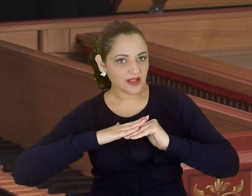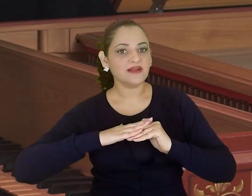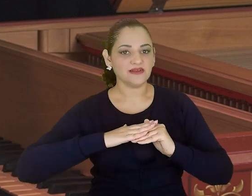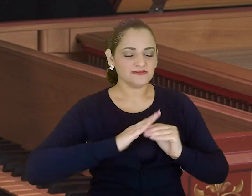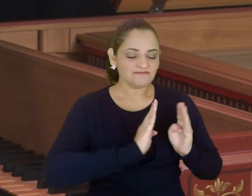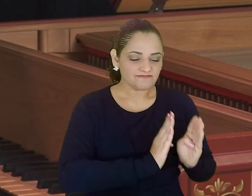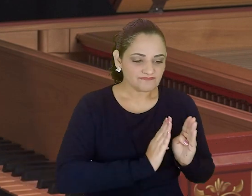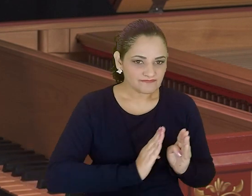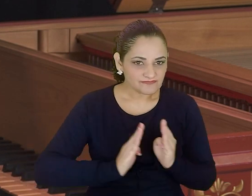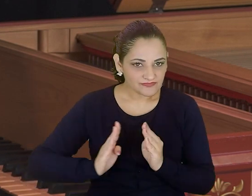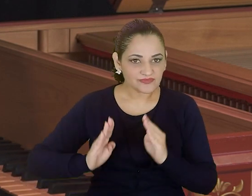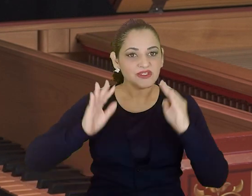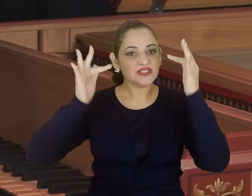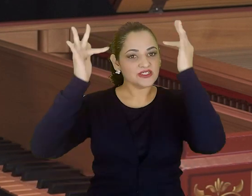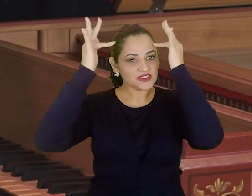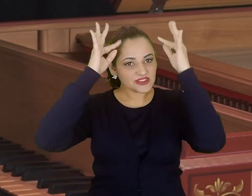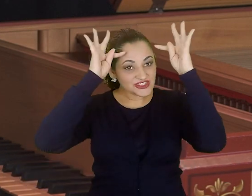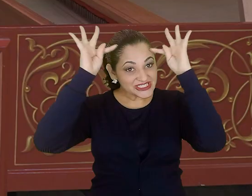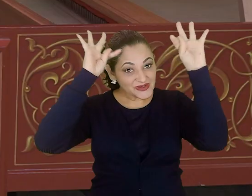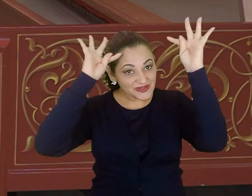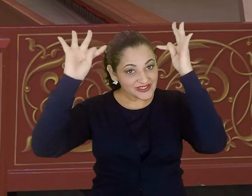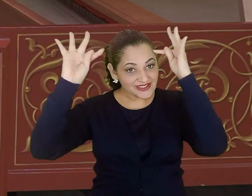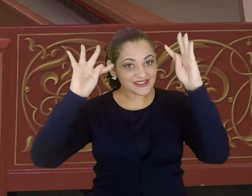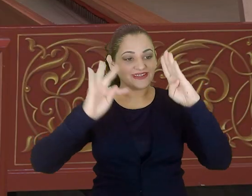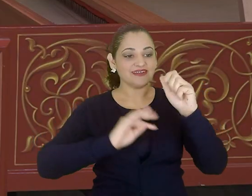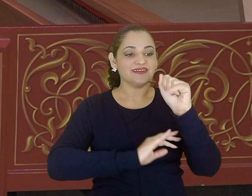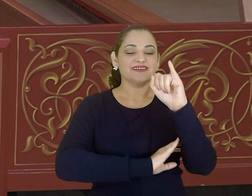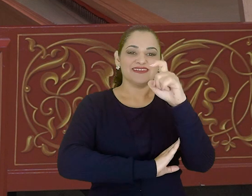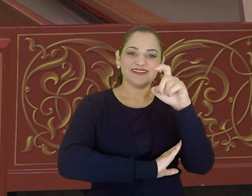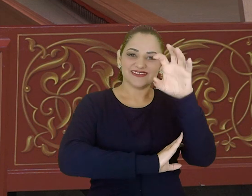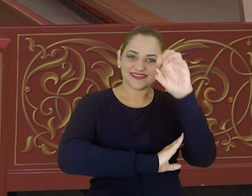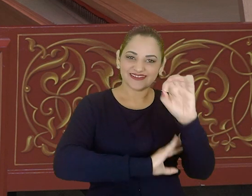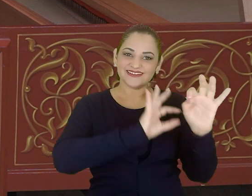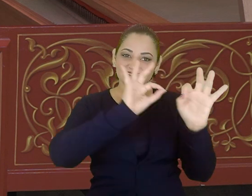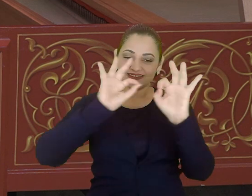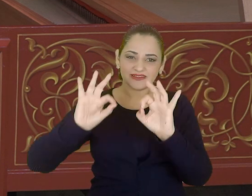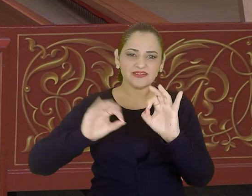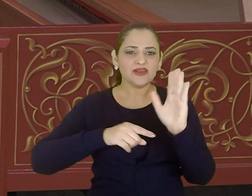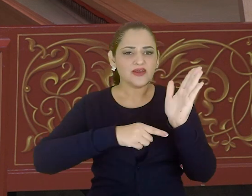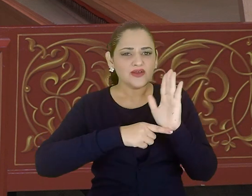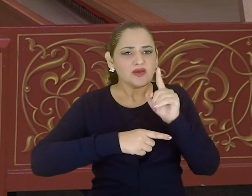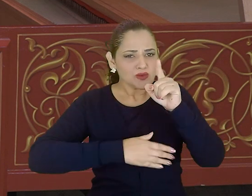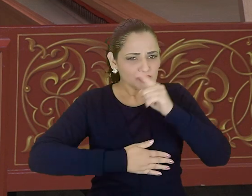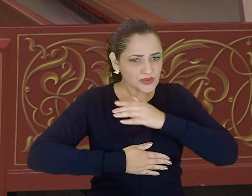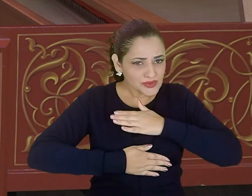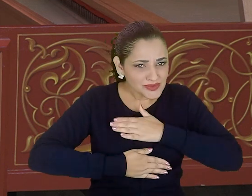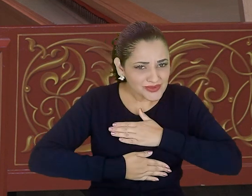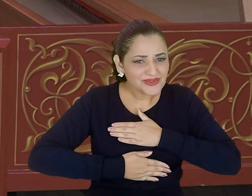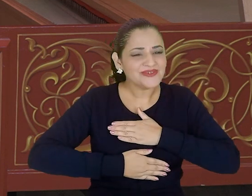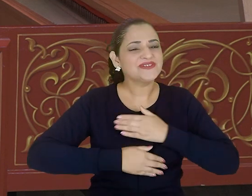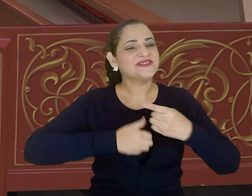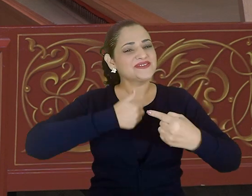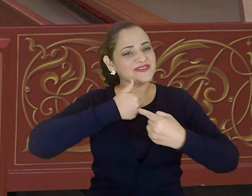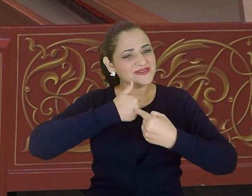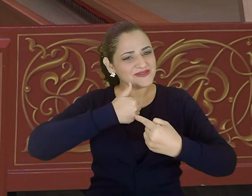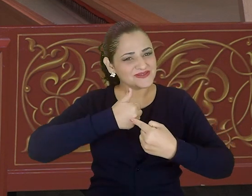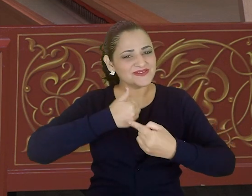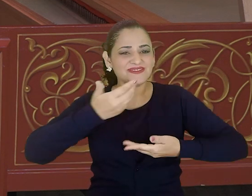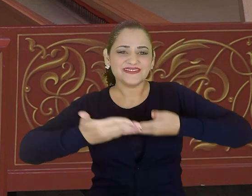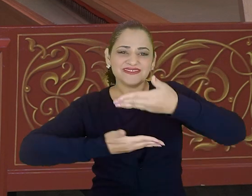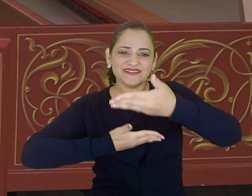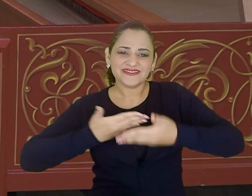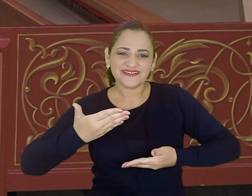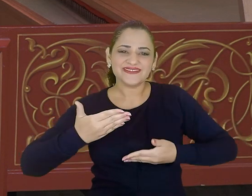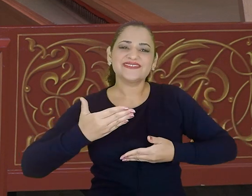repertório e de teoria do baixo contínuo. Se você gostou desse vídeo, curta, compartilhe e não deixe de